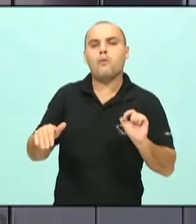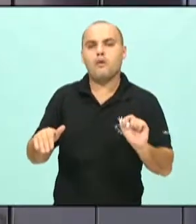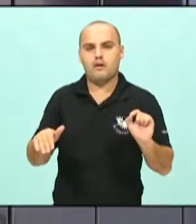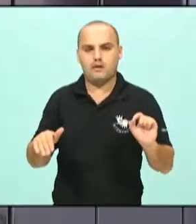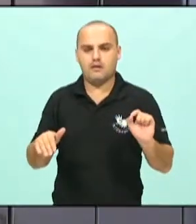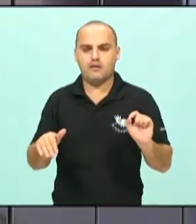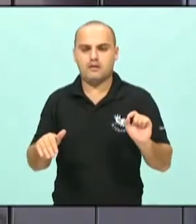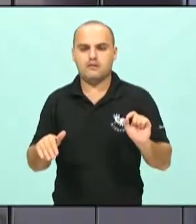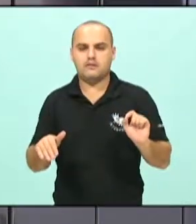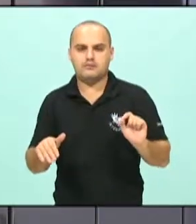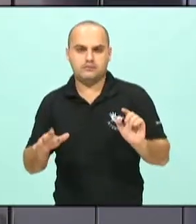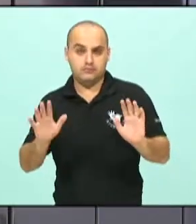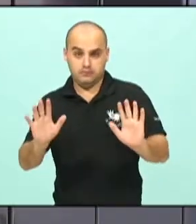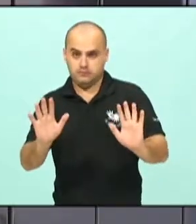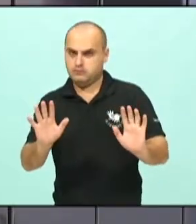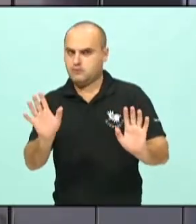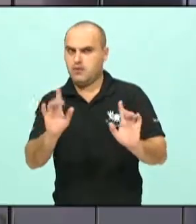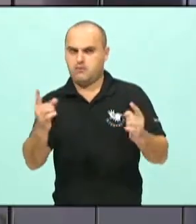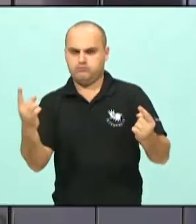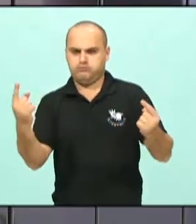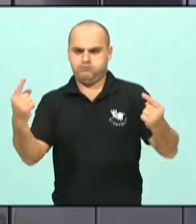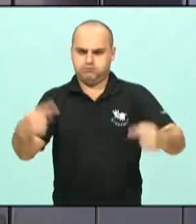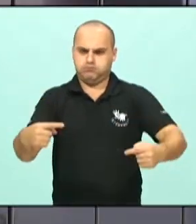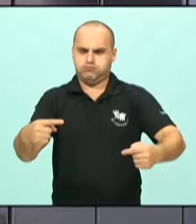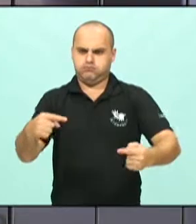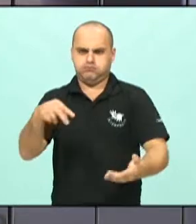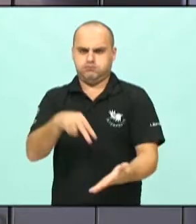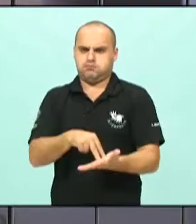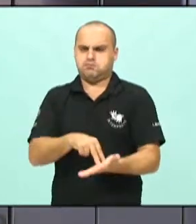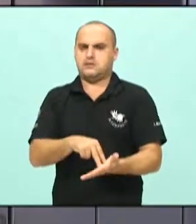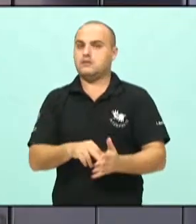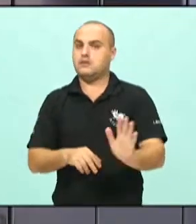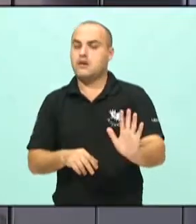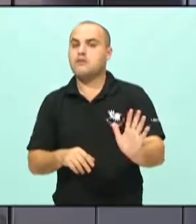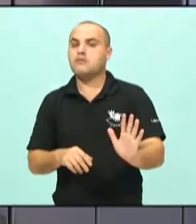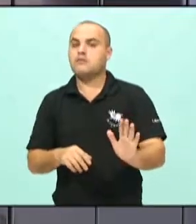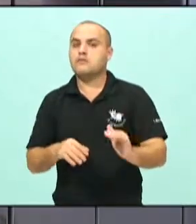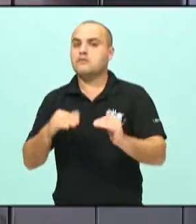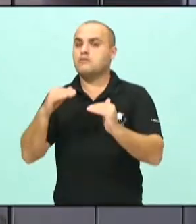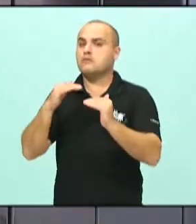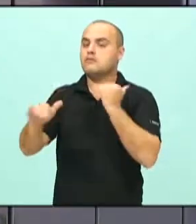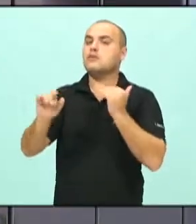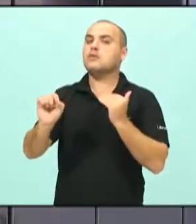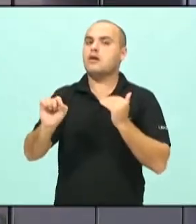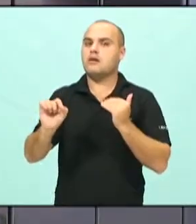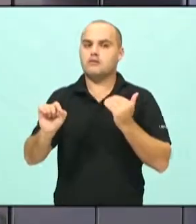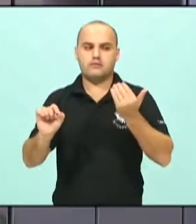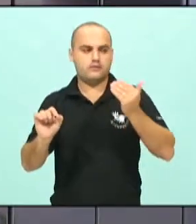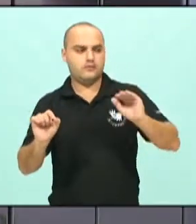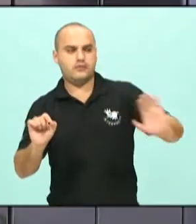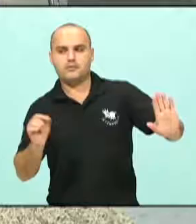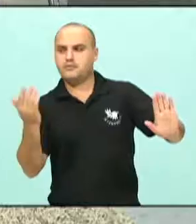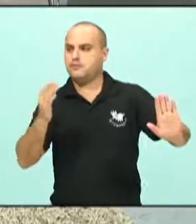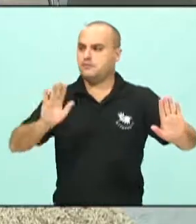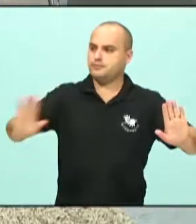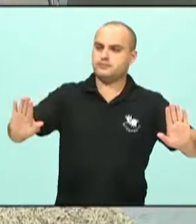opositores ferrenhos a qualquer governo, mas que nós discordamos é a polarização, seja